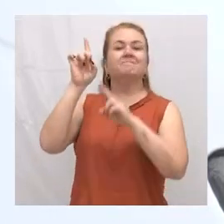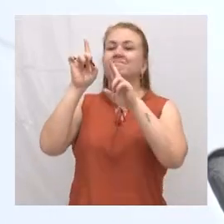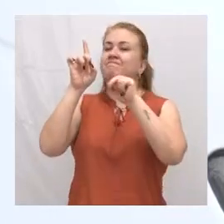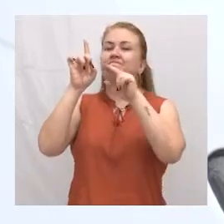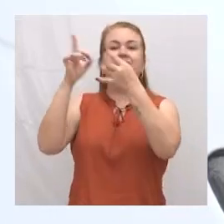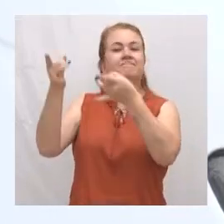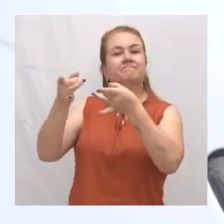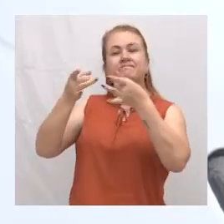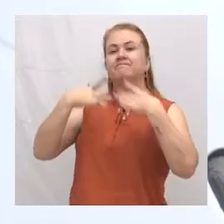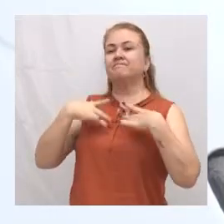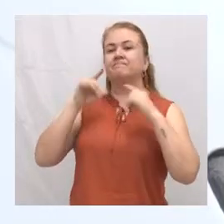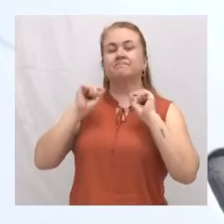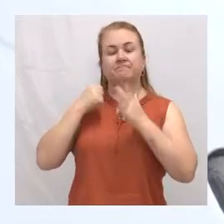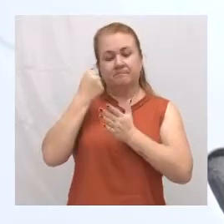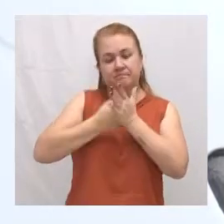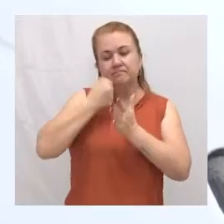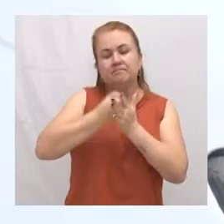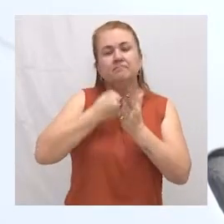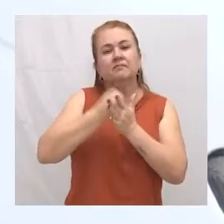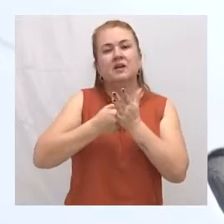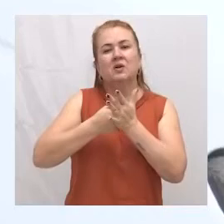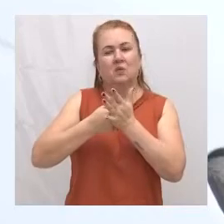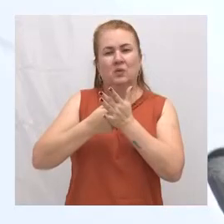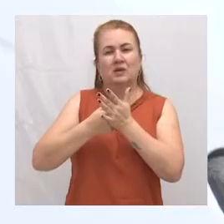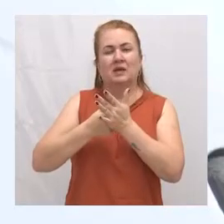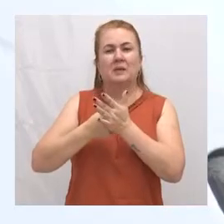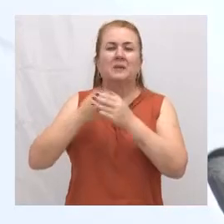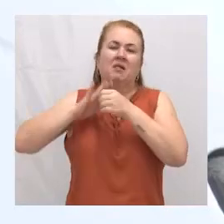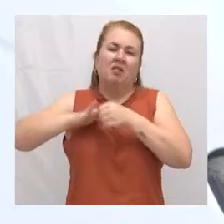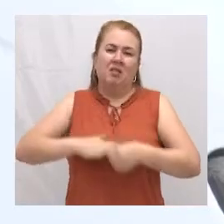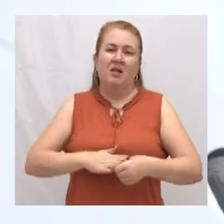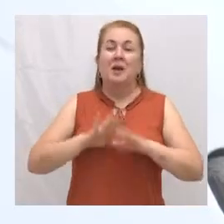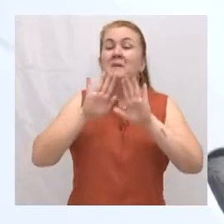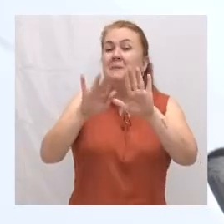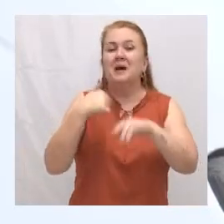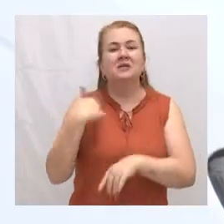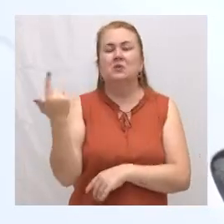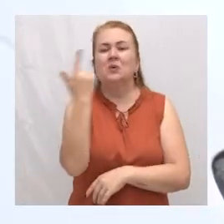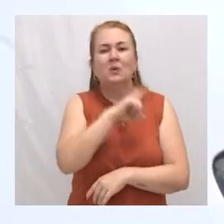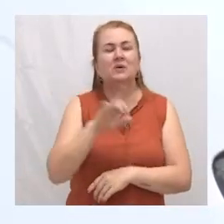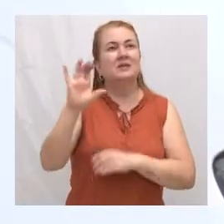deixar essa luta me matar. Só que eu não conseguia cantar.